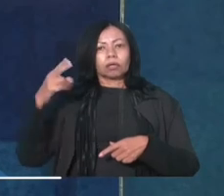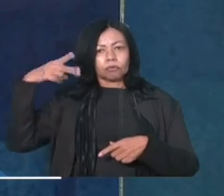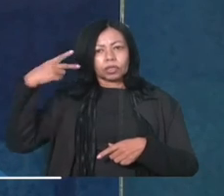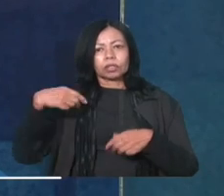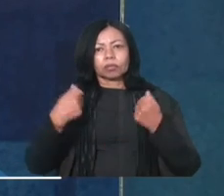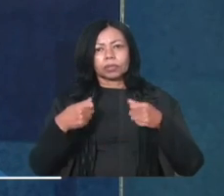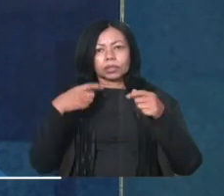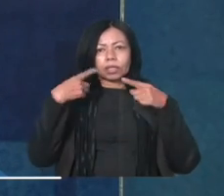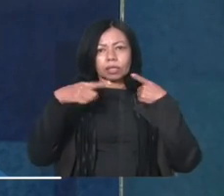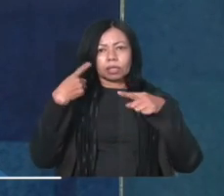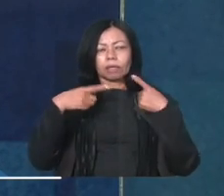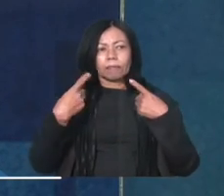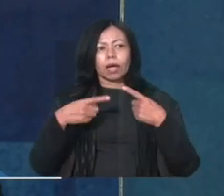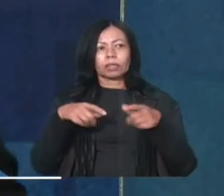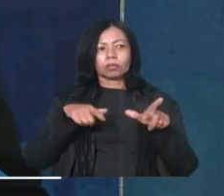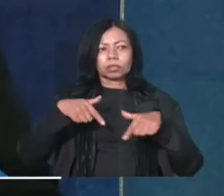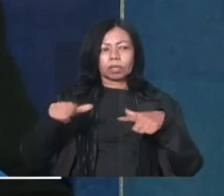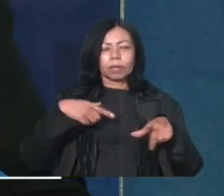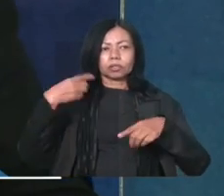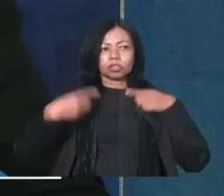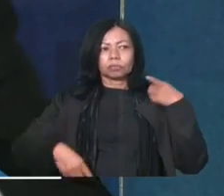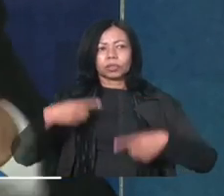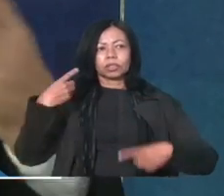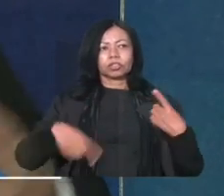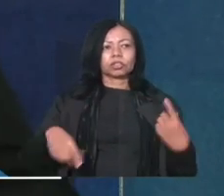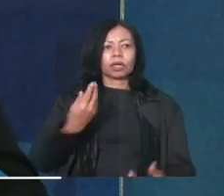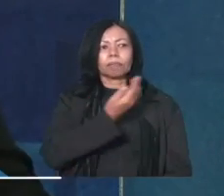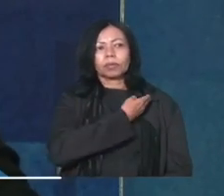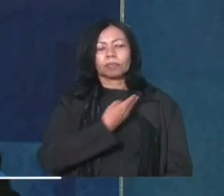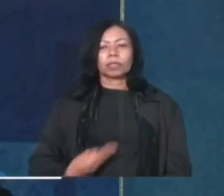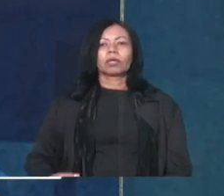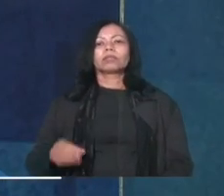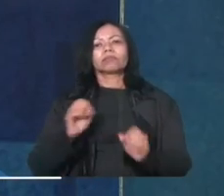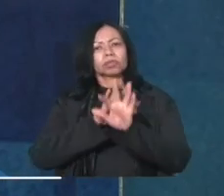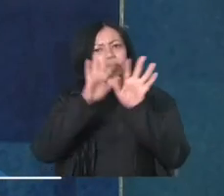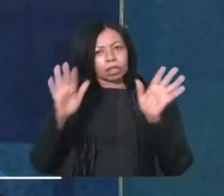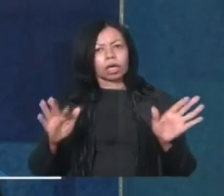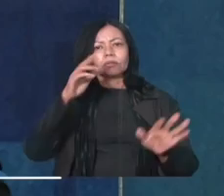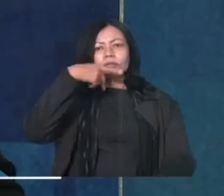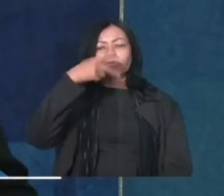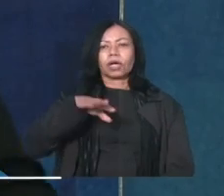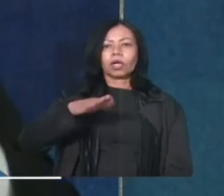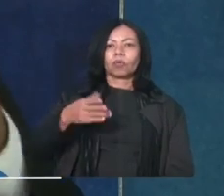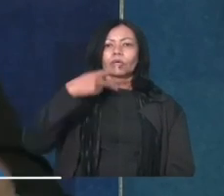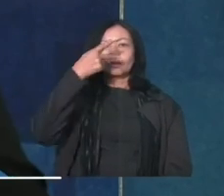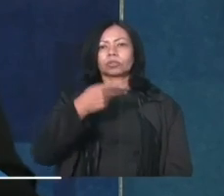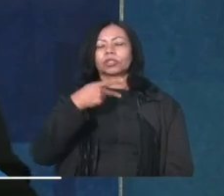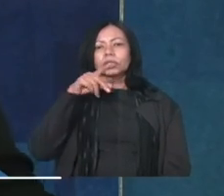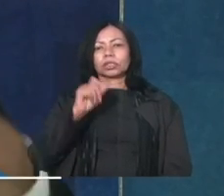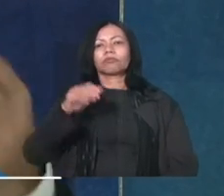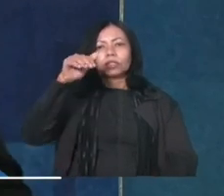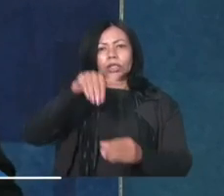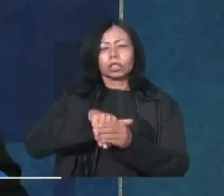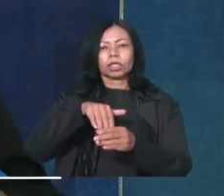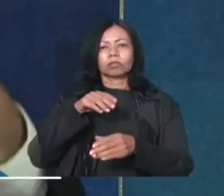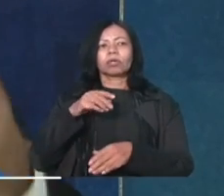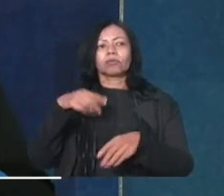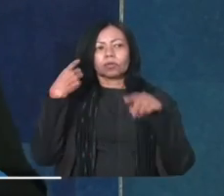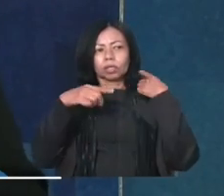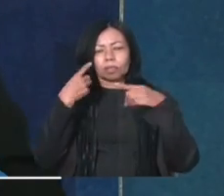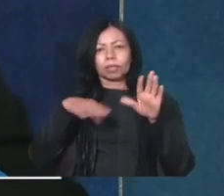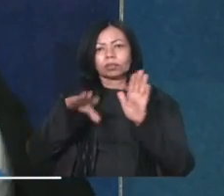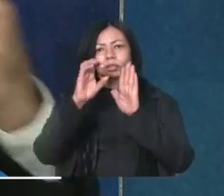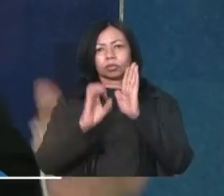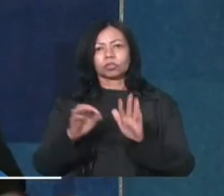cobrar as ações de política pública. Então, assim, foi muito claro na minha fala quando eu disse que fui eleito e vou cobrar do